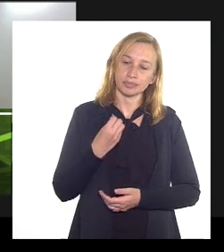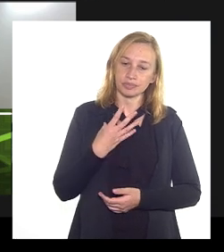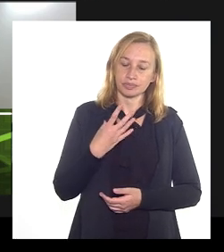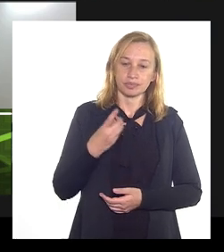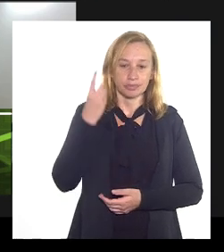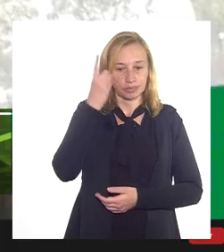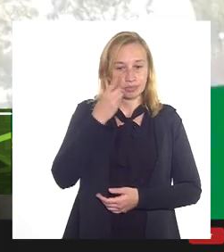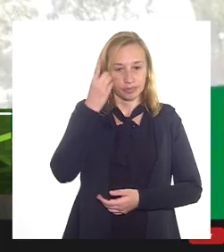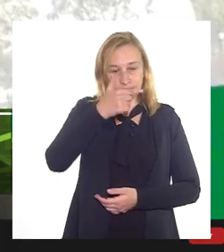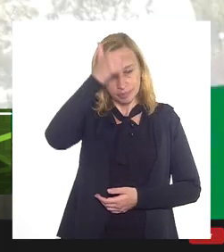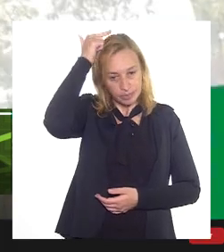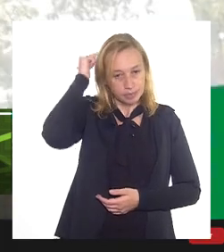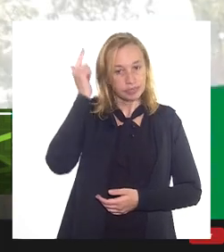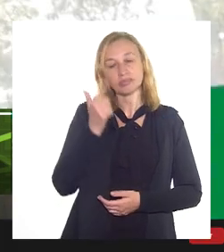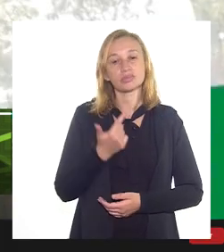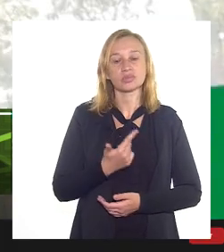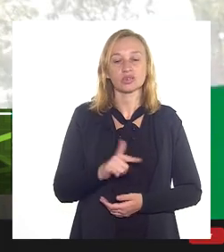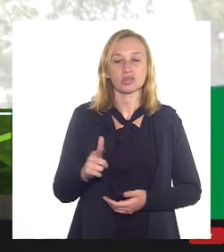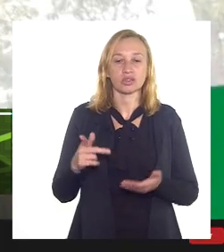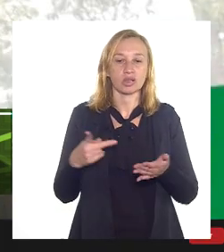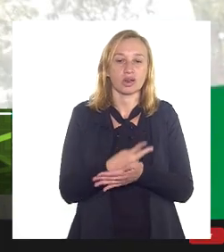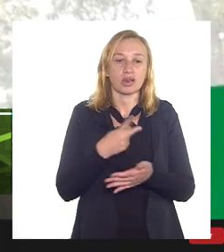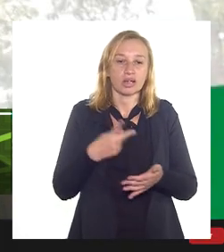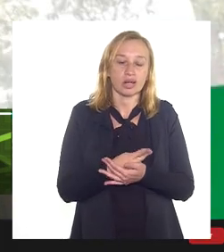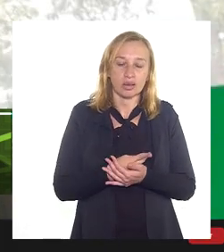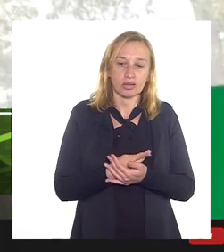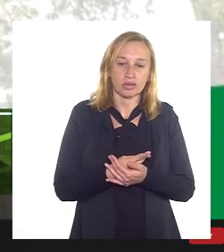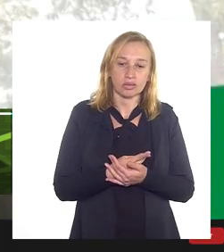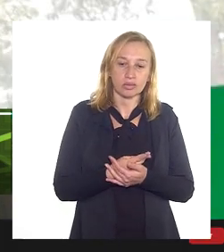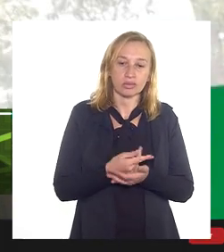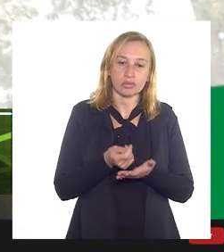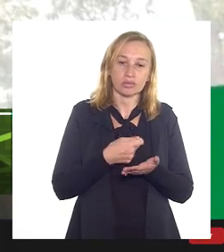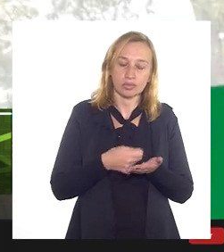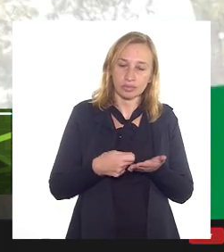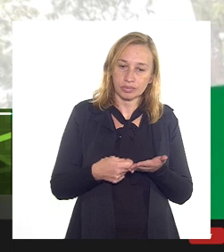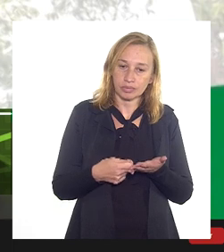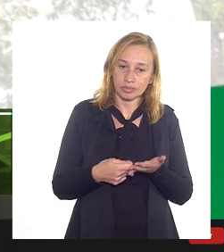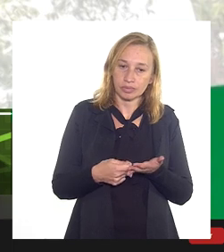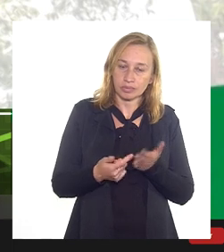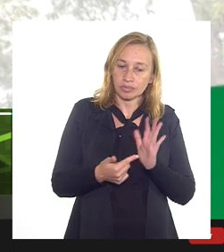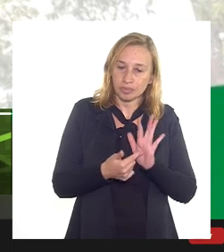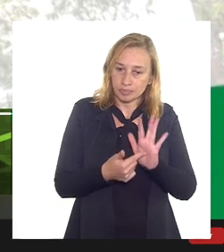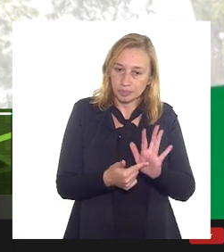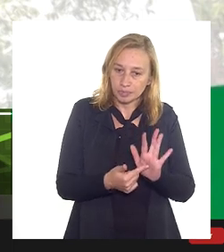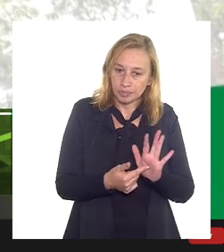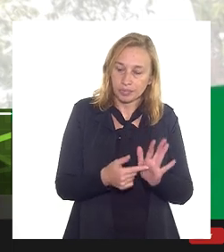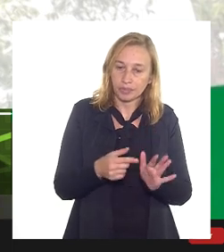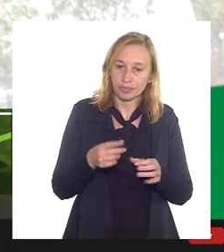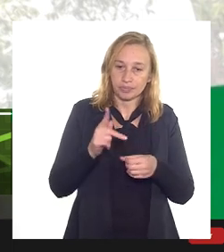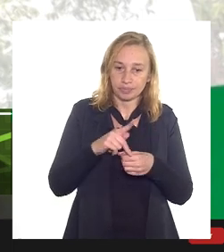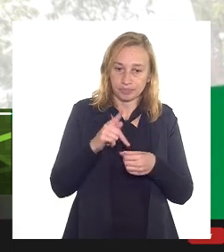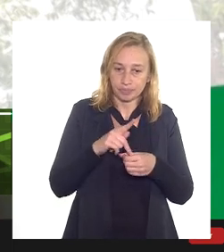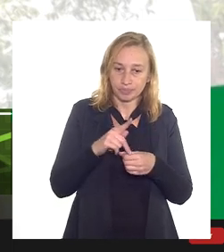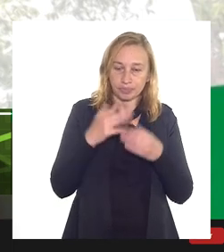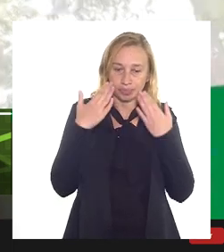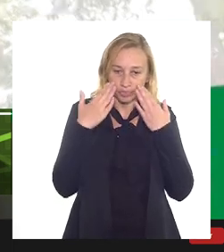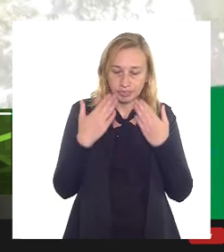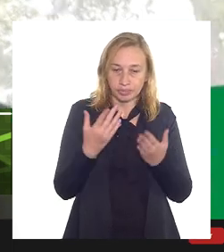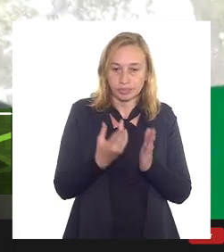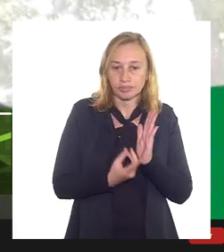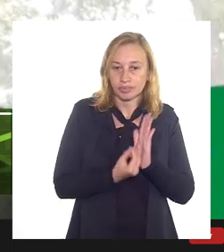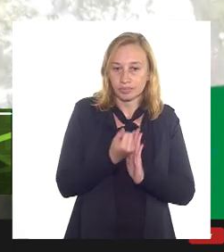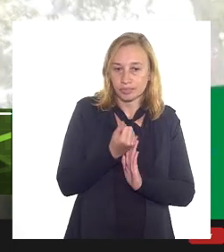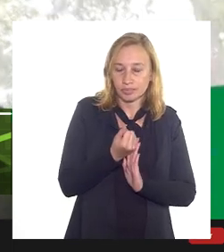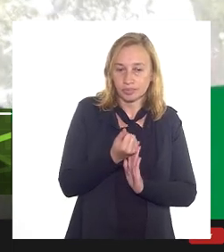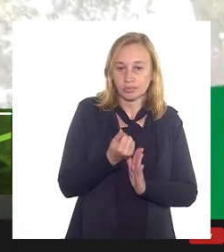Luiz Paulo. Esclarecendo, não há erro na escrituração contábil da Petrobras nas demonstrações financeiras.